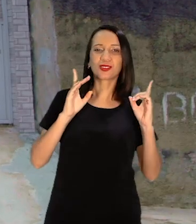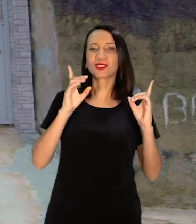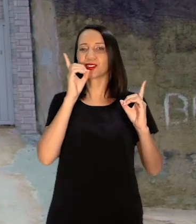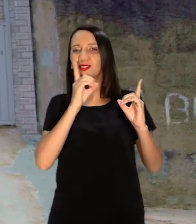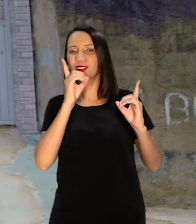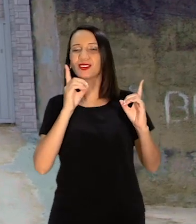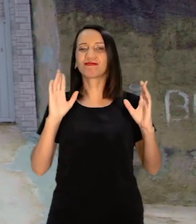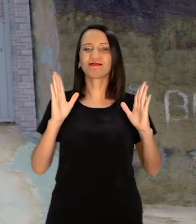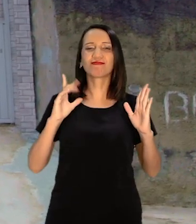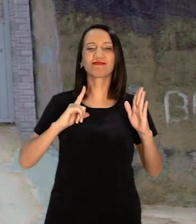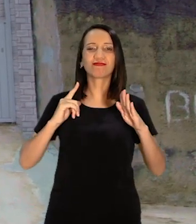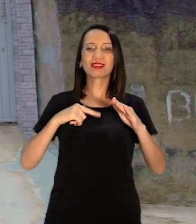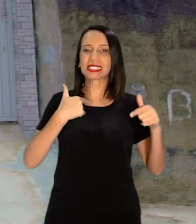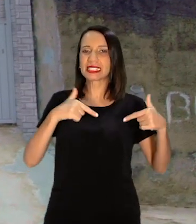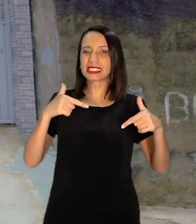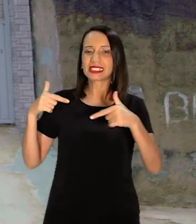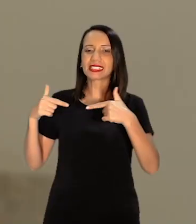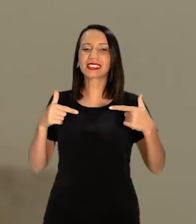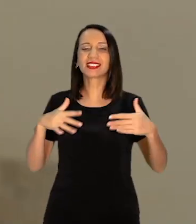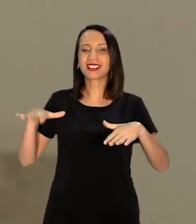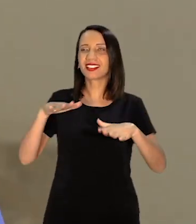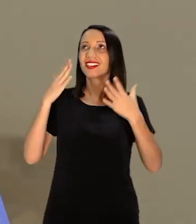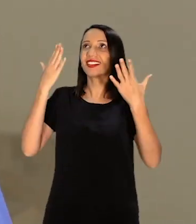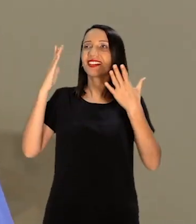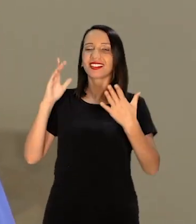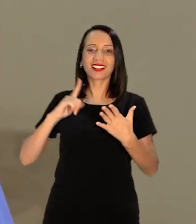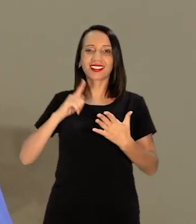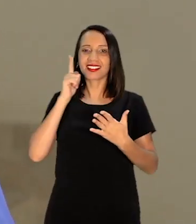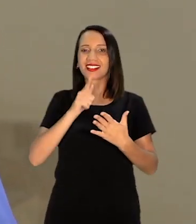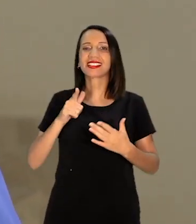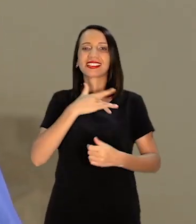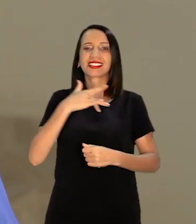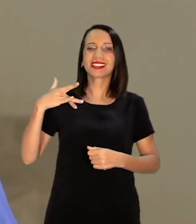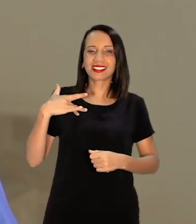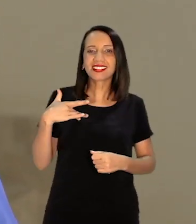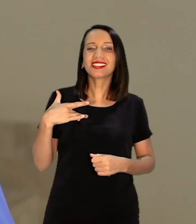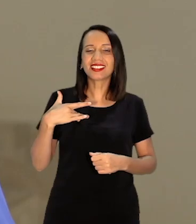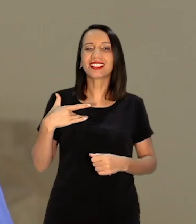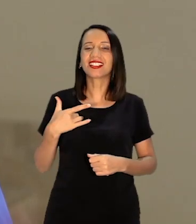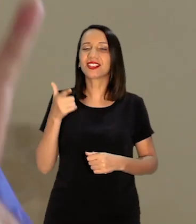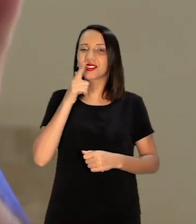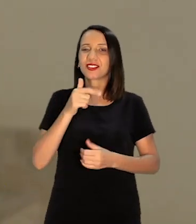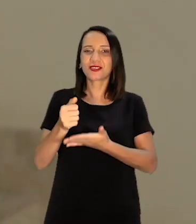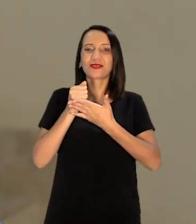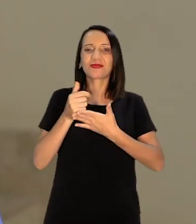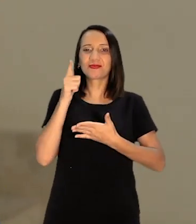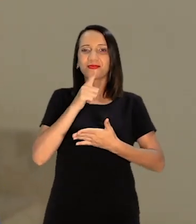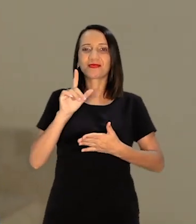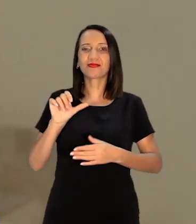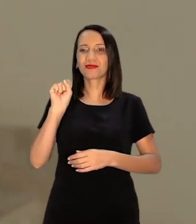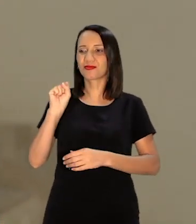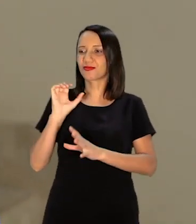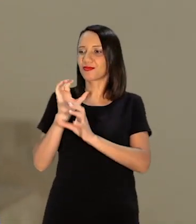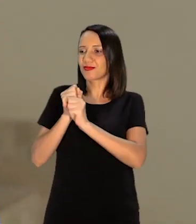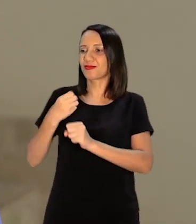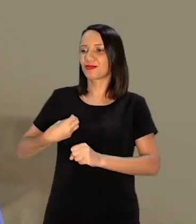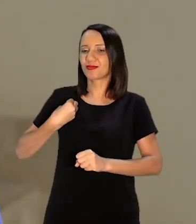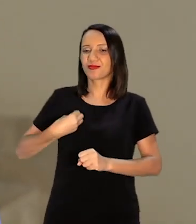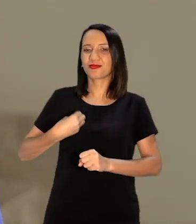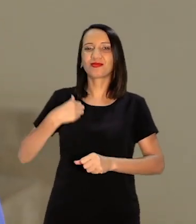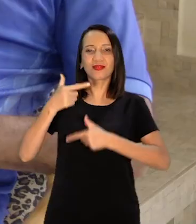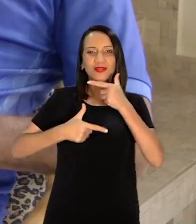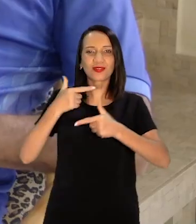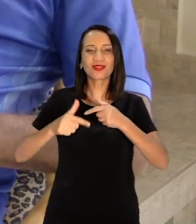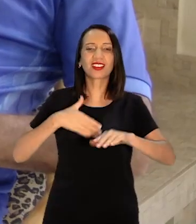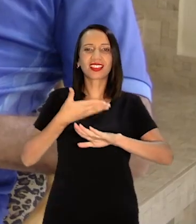A gráfica Graças a Deus Que tem aquele negócio De salubre Adiantou muito para mim Que aumentou oito anos Se não Eu acho que eu estava Ralando